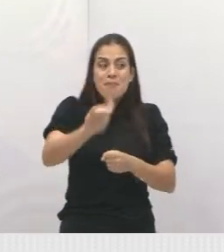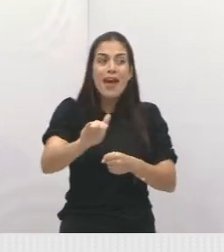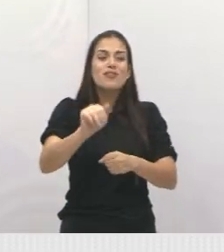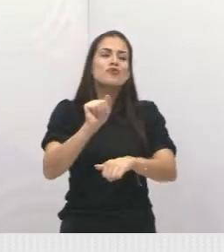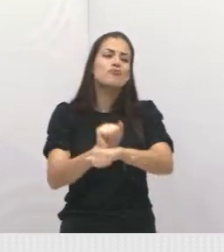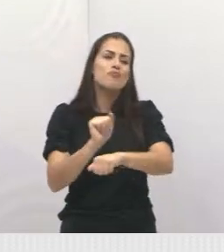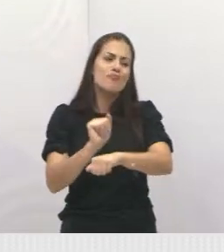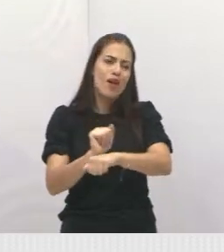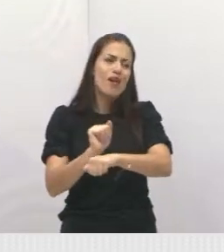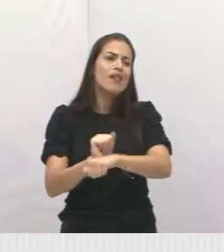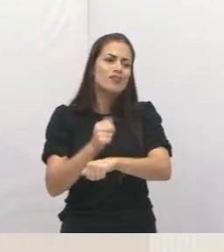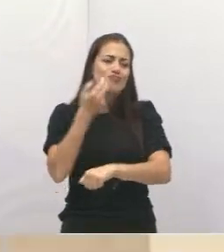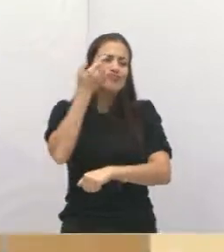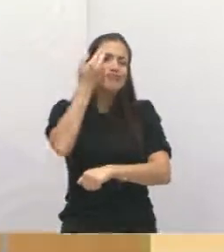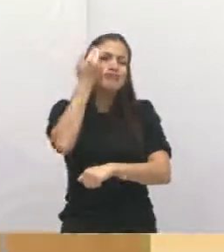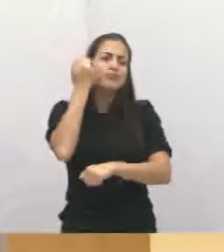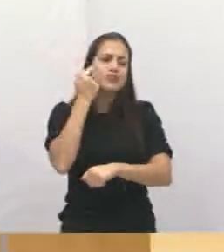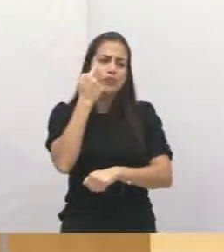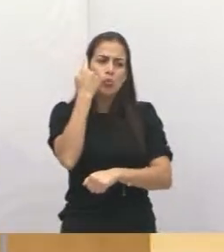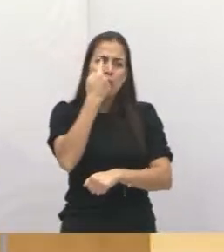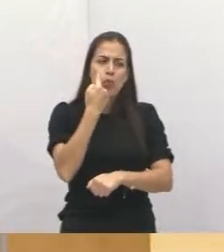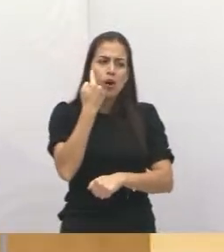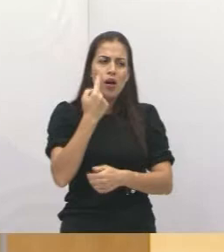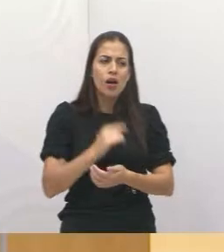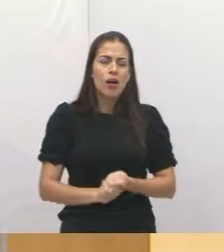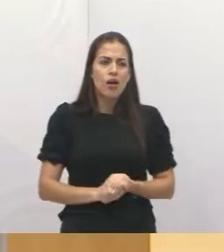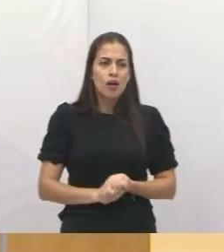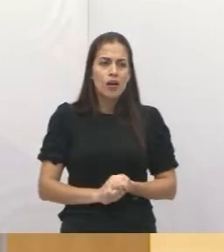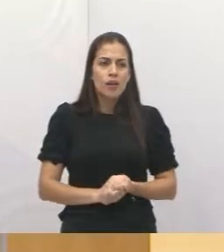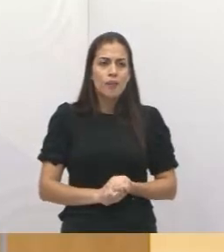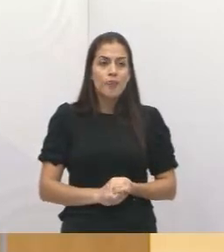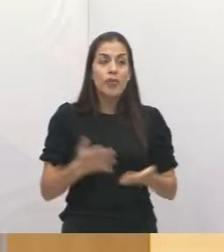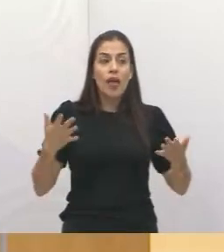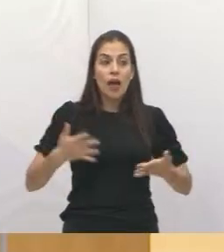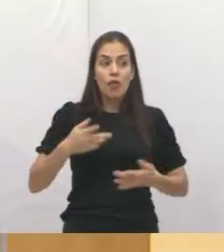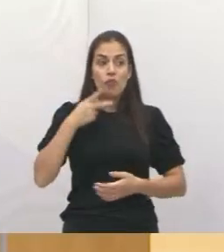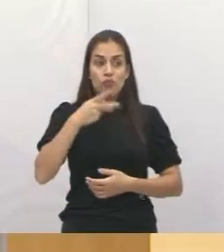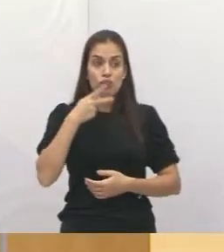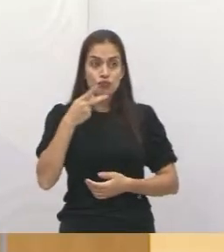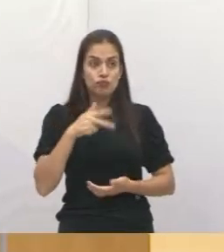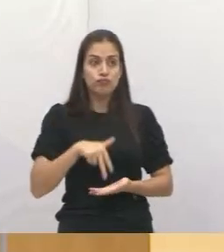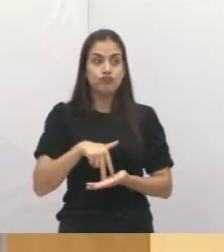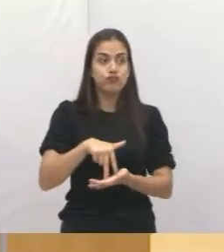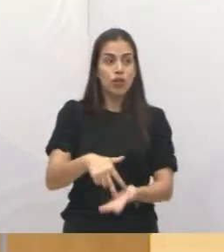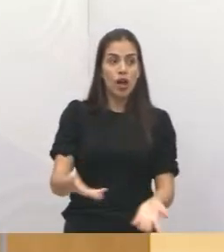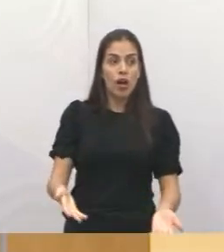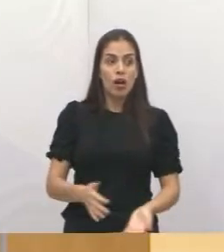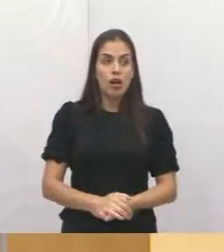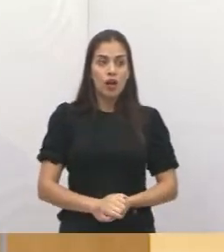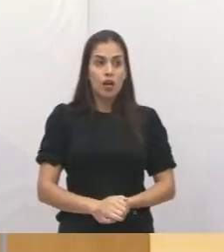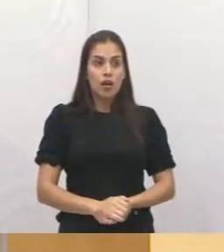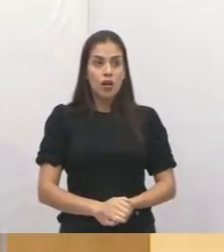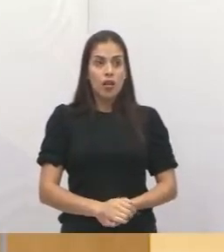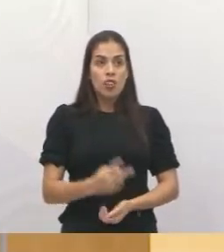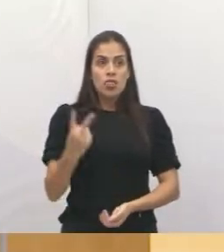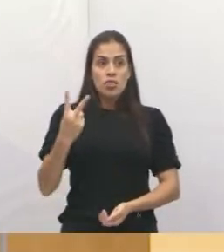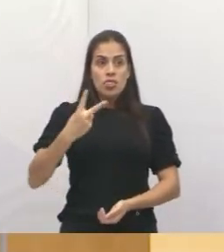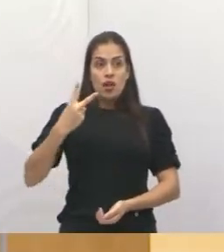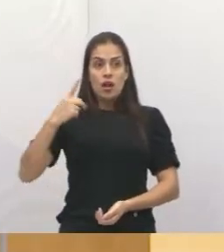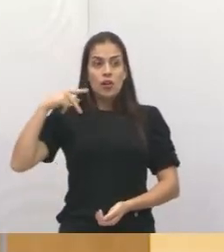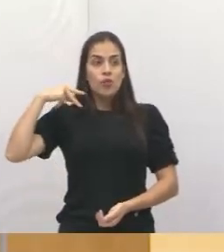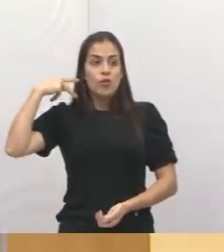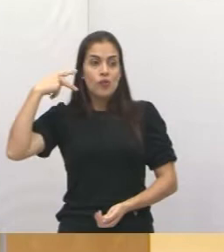indignação e o pedido desse vereador. Agora eu quero falar uma coisa que está deixando a cabeça de dois vereadores